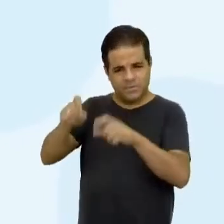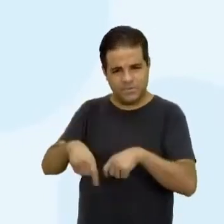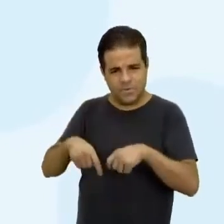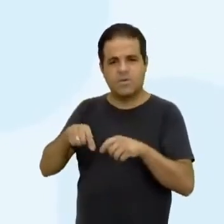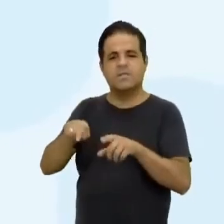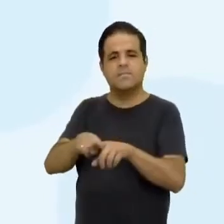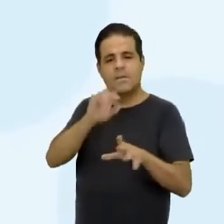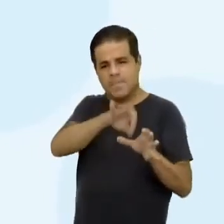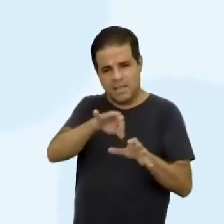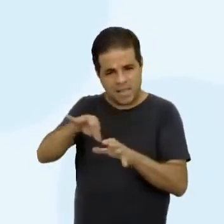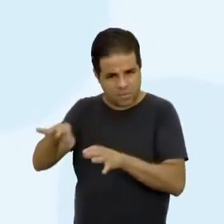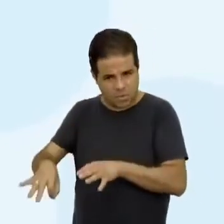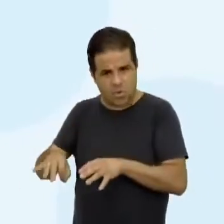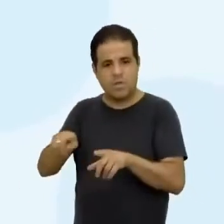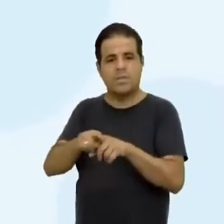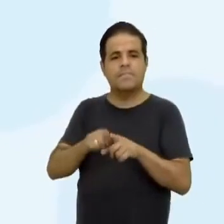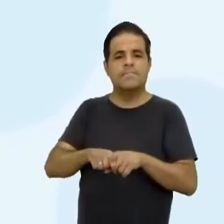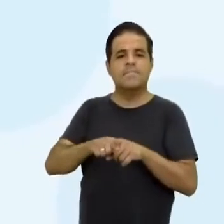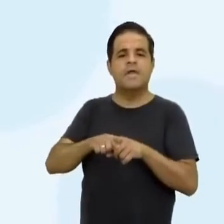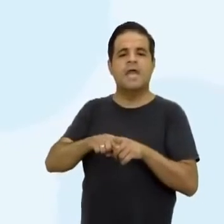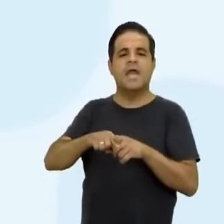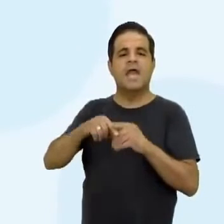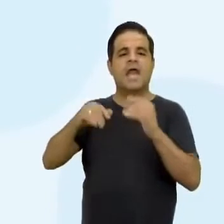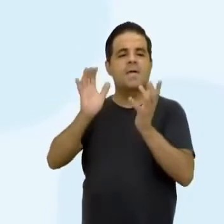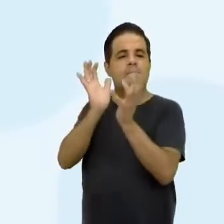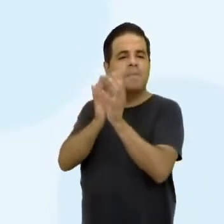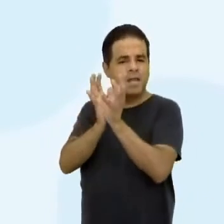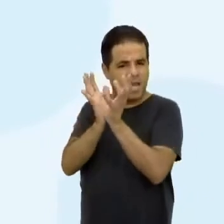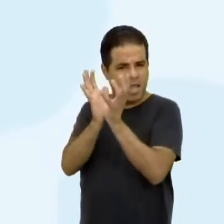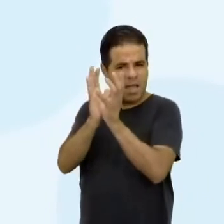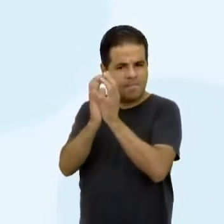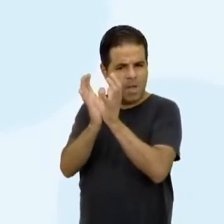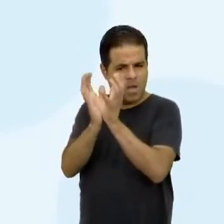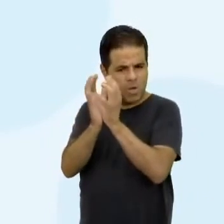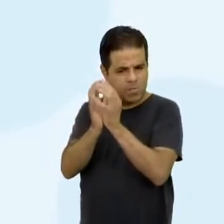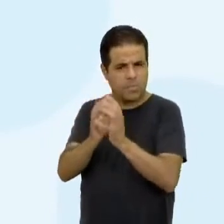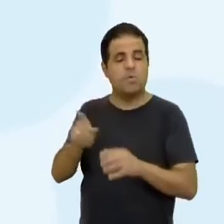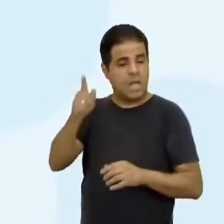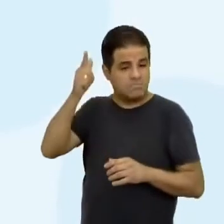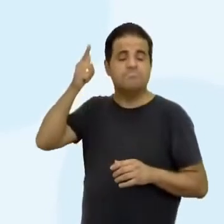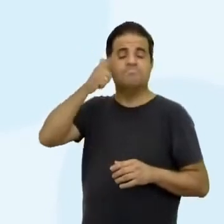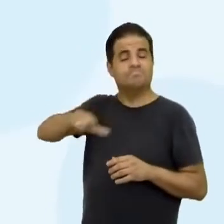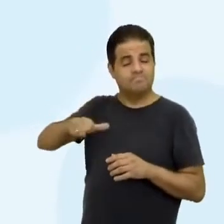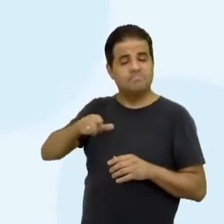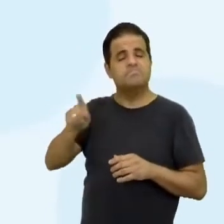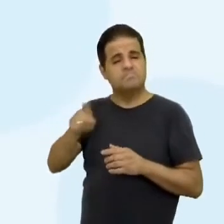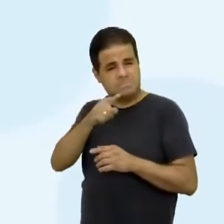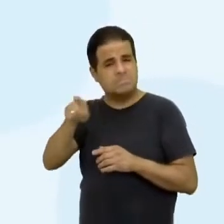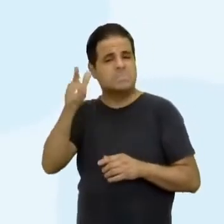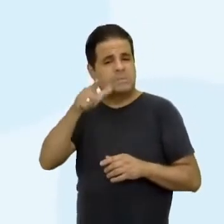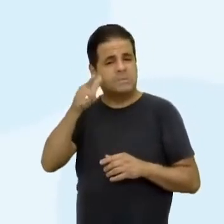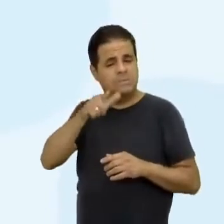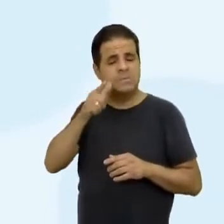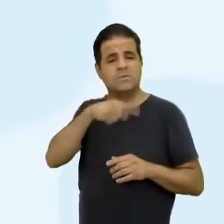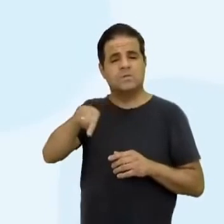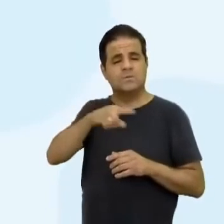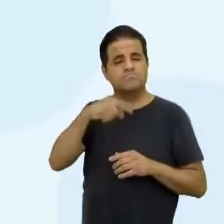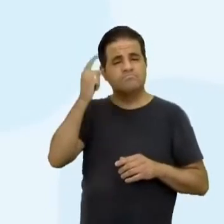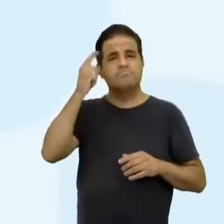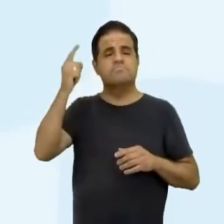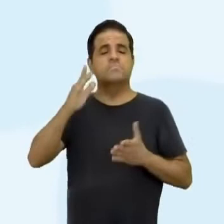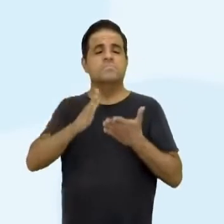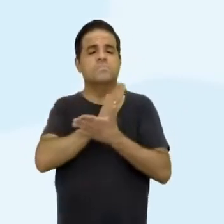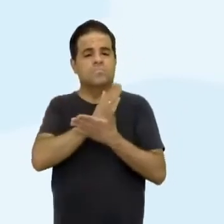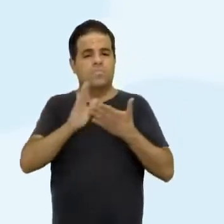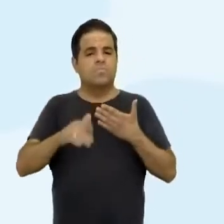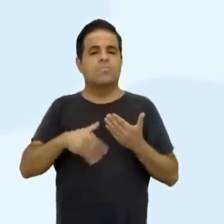Pernambuco, Engenho da Galileia. Eles até conseguiram algumas, eles conseguiram